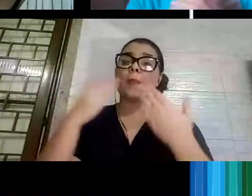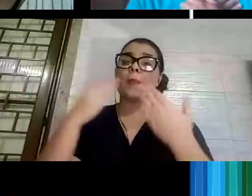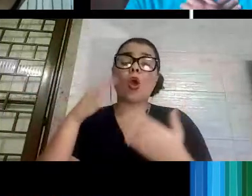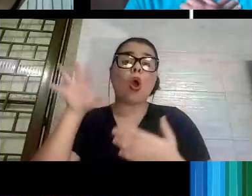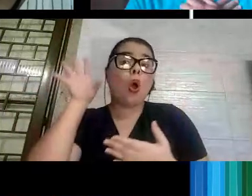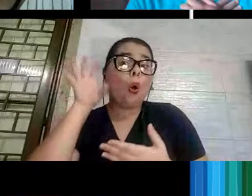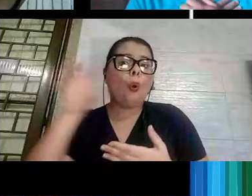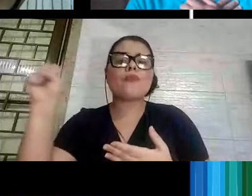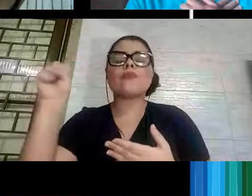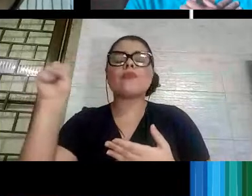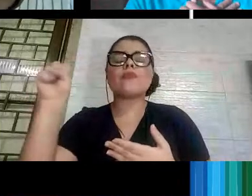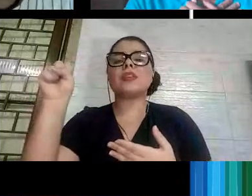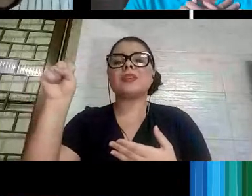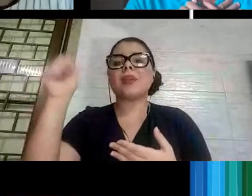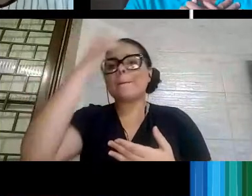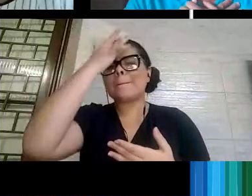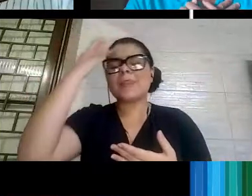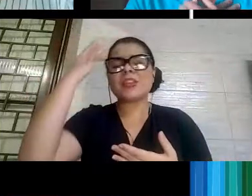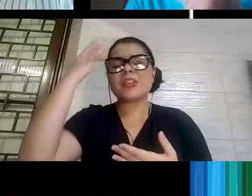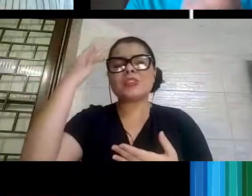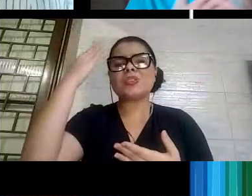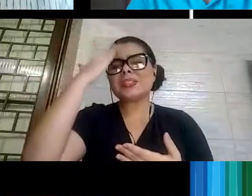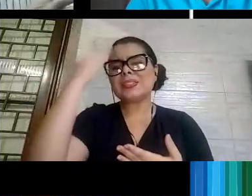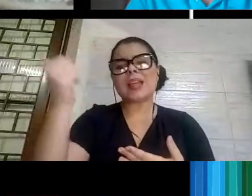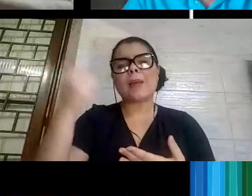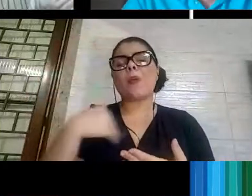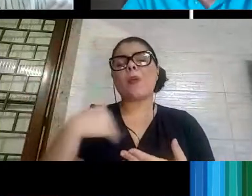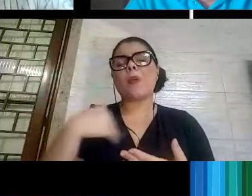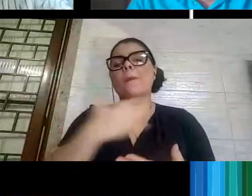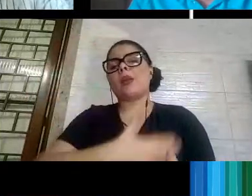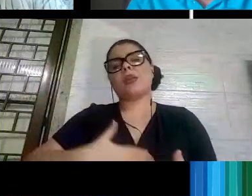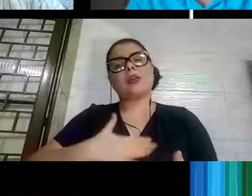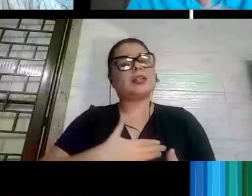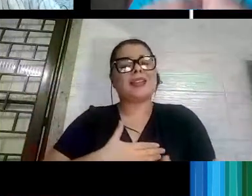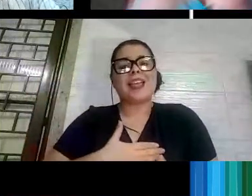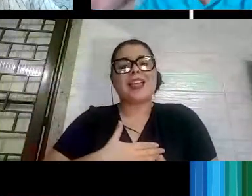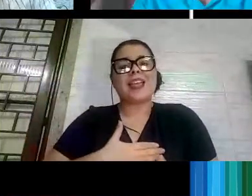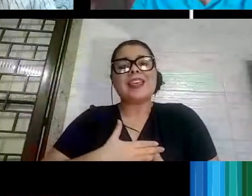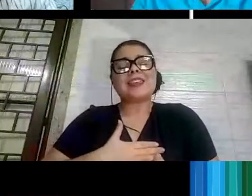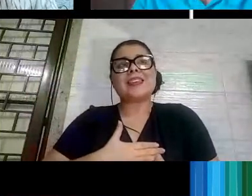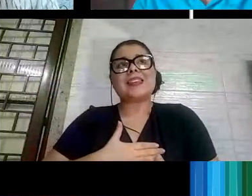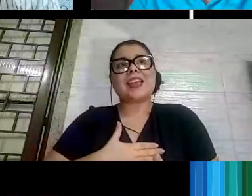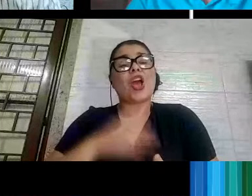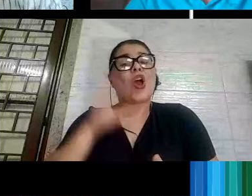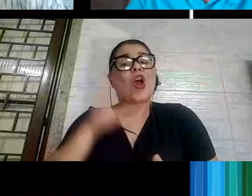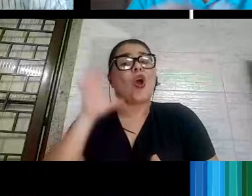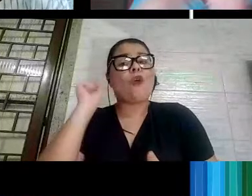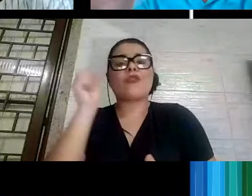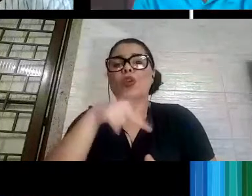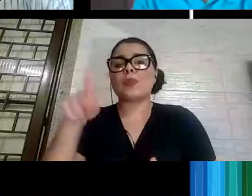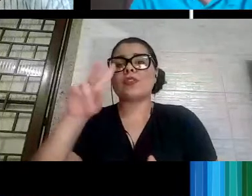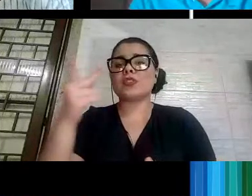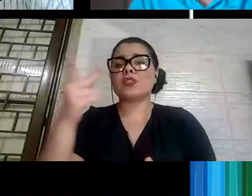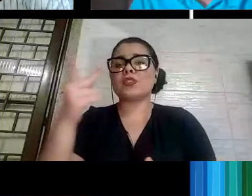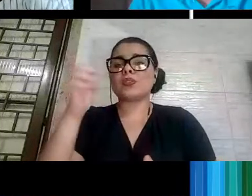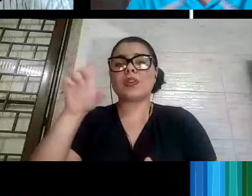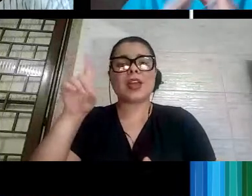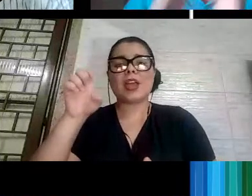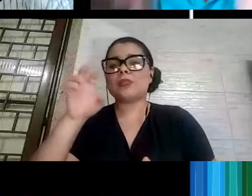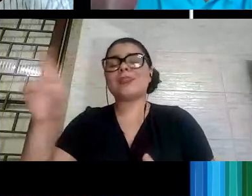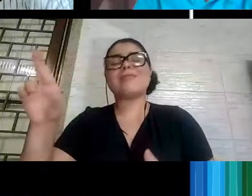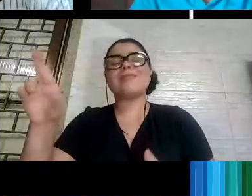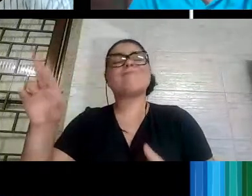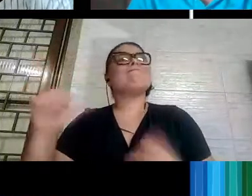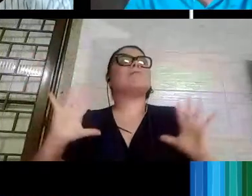ouvir quem sabe é um prazer, é um deleite, e ouvir o professor Helder é uma viagem, eu